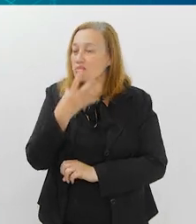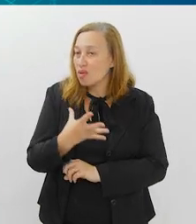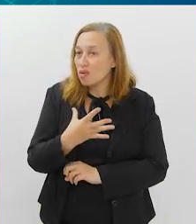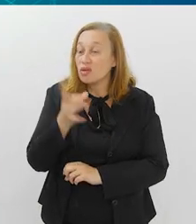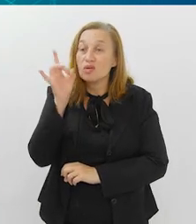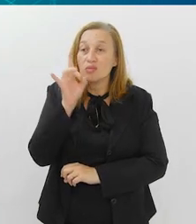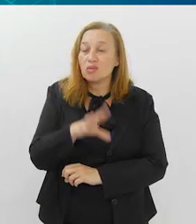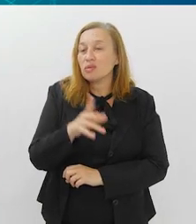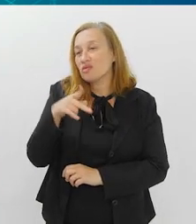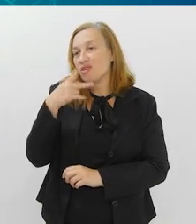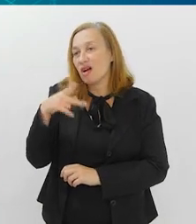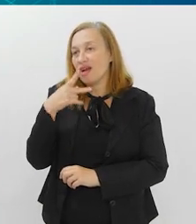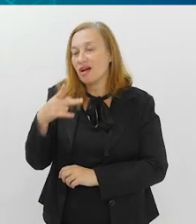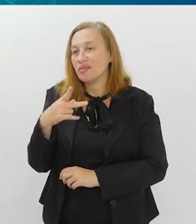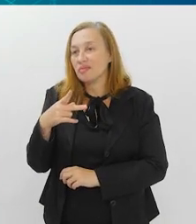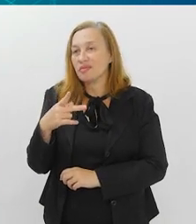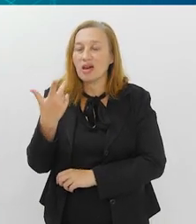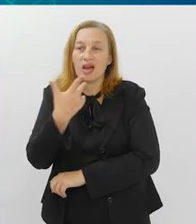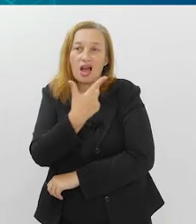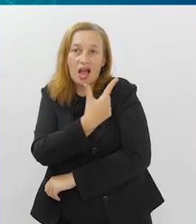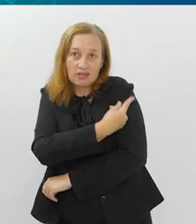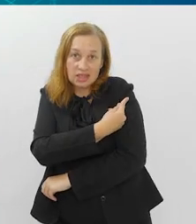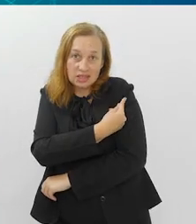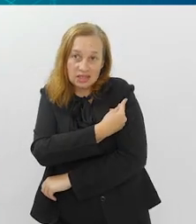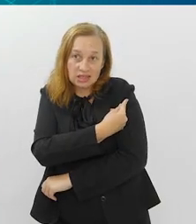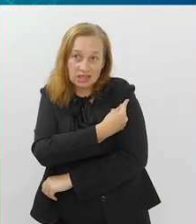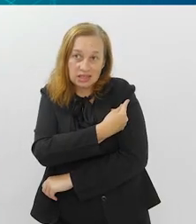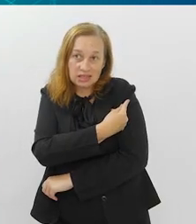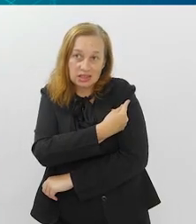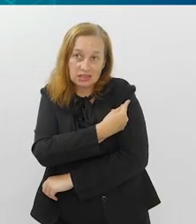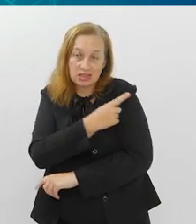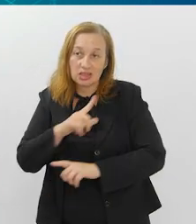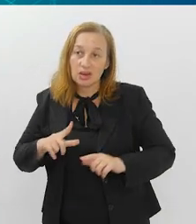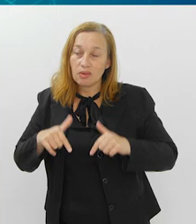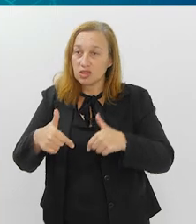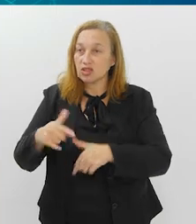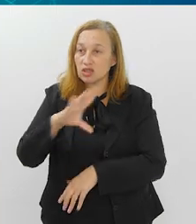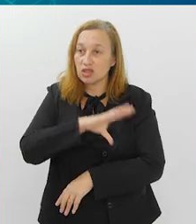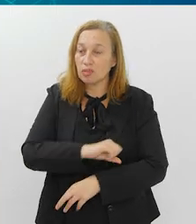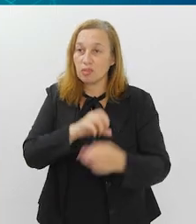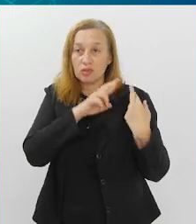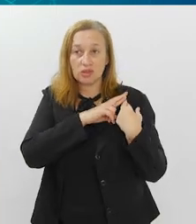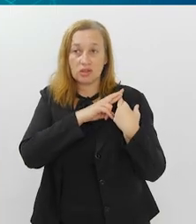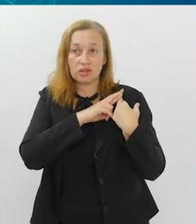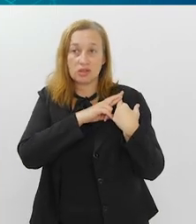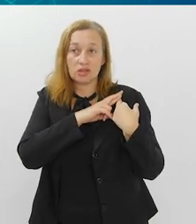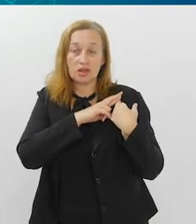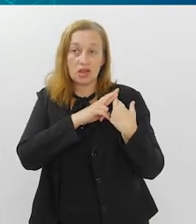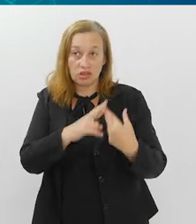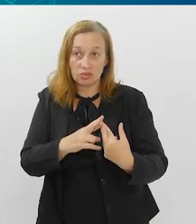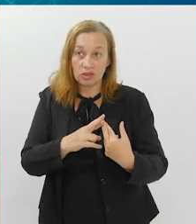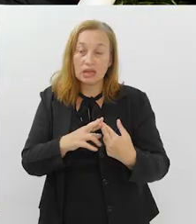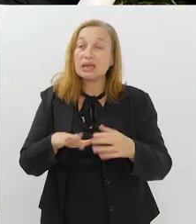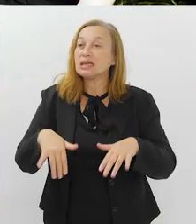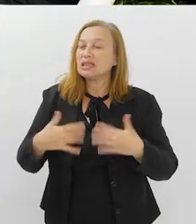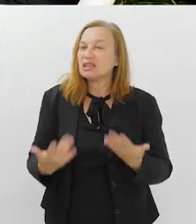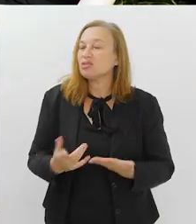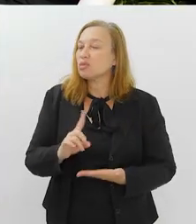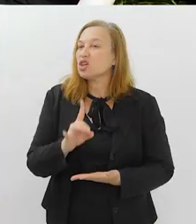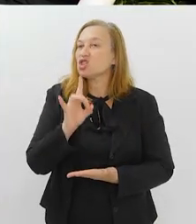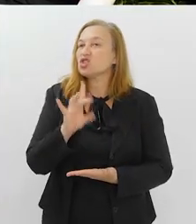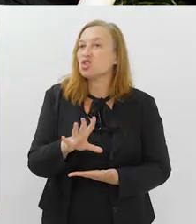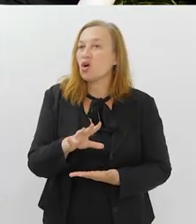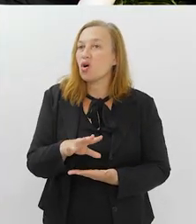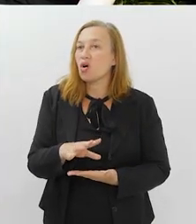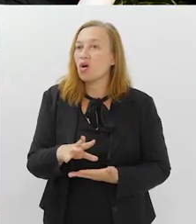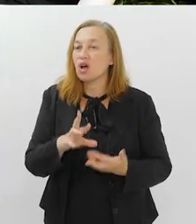bons. Por último, dizer que a vacinação ela é um ato de amor e de responsabilidade. Então, não